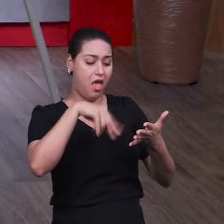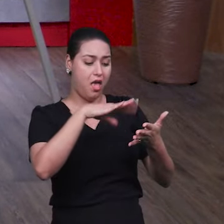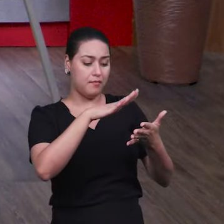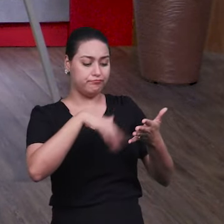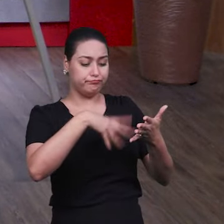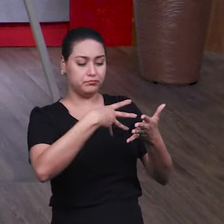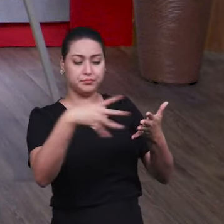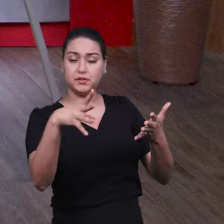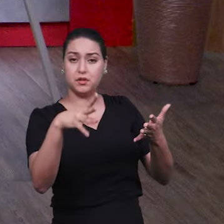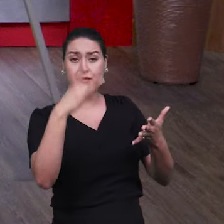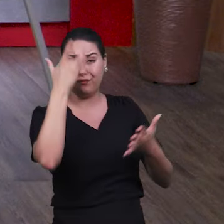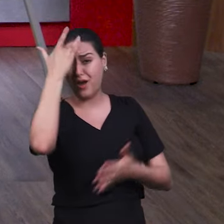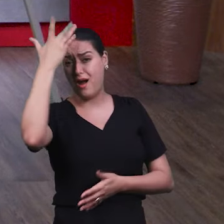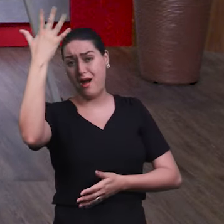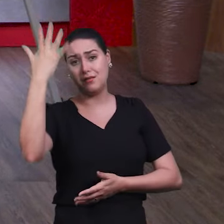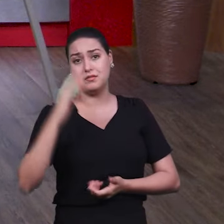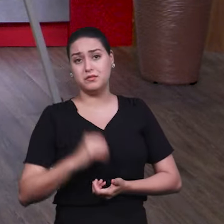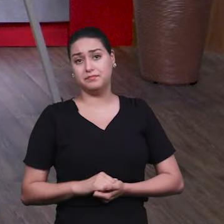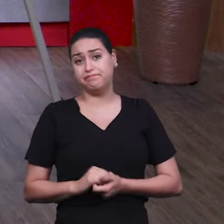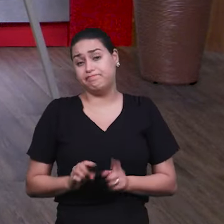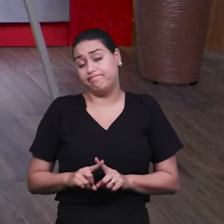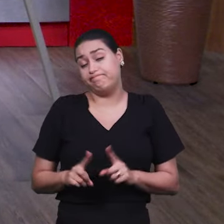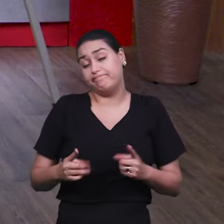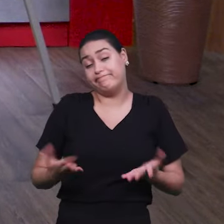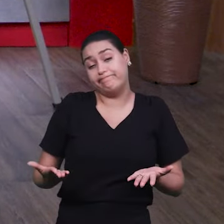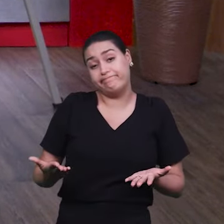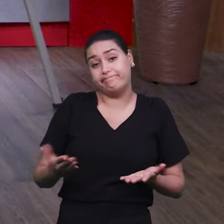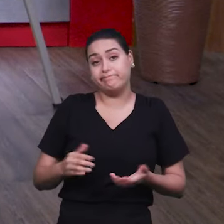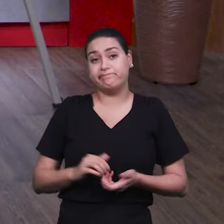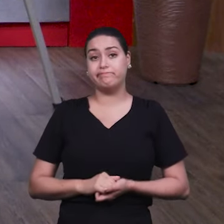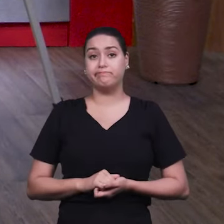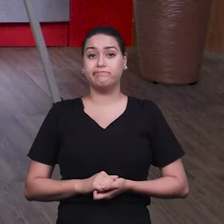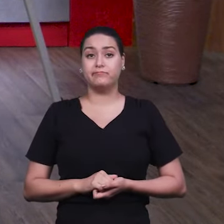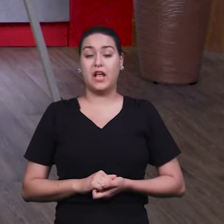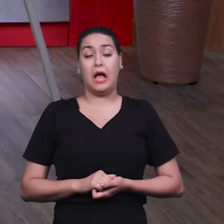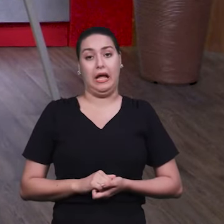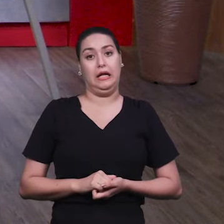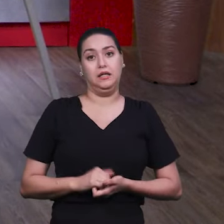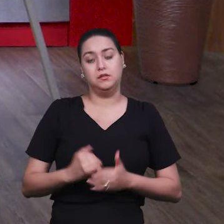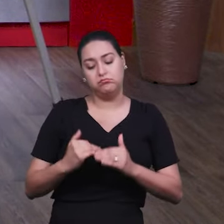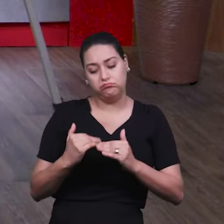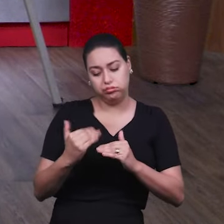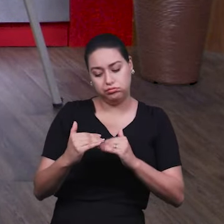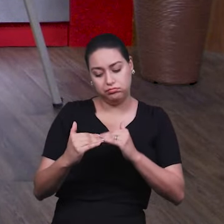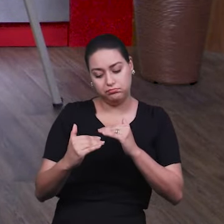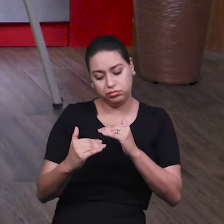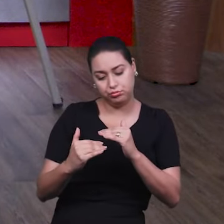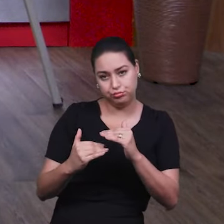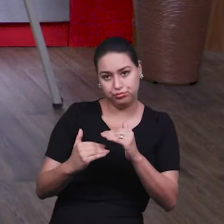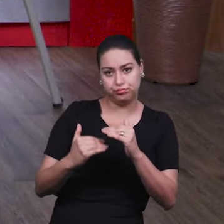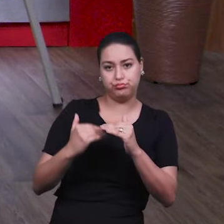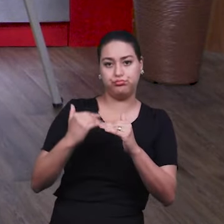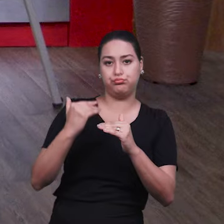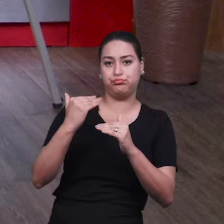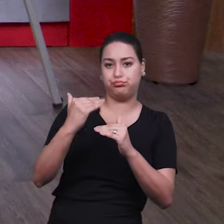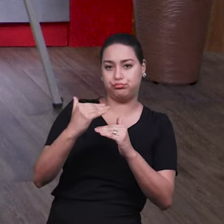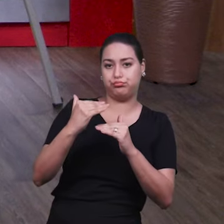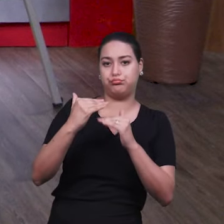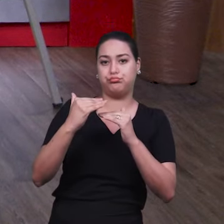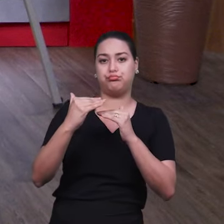muito mais fácil, né. Mas, mas aos poucos tem evoluído, a tem visto essa